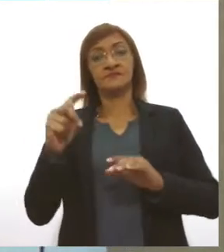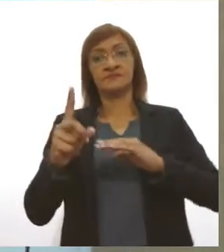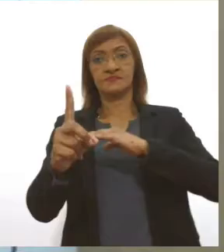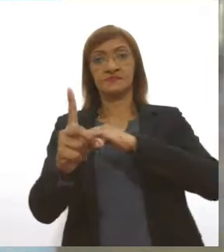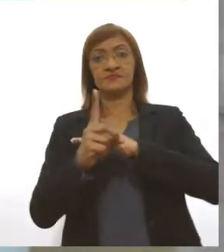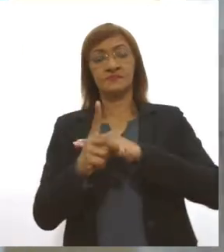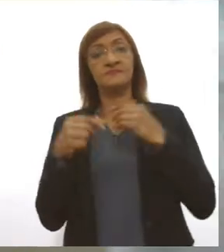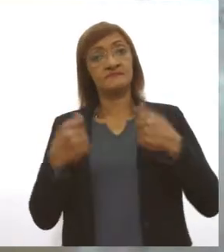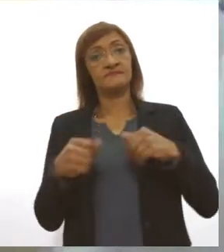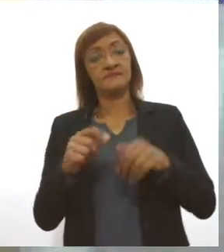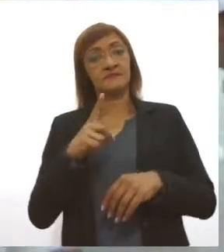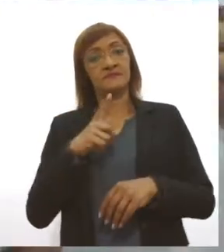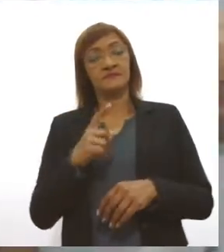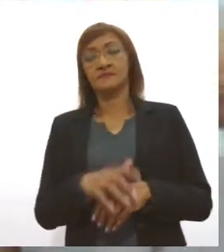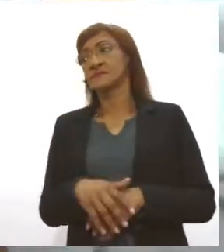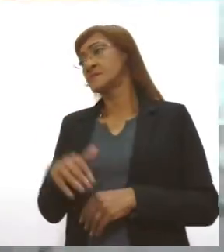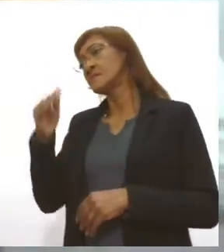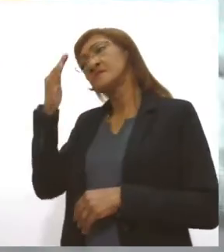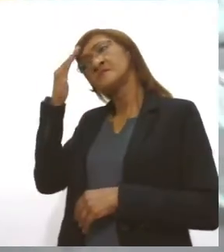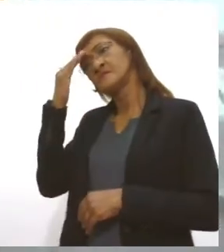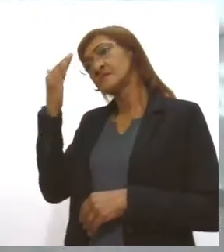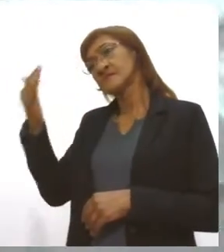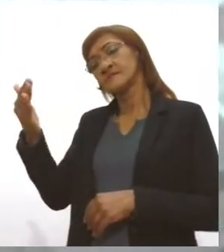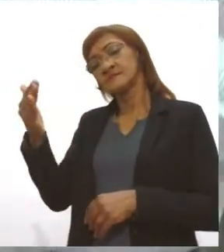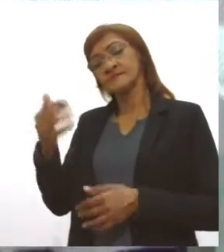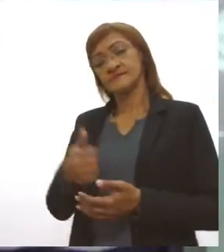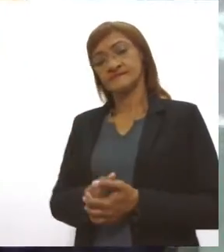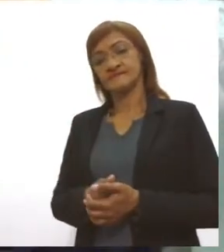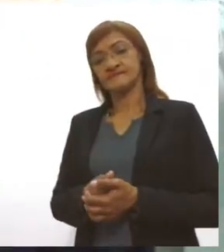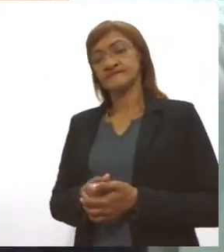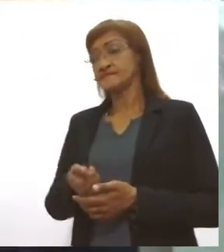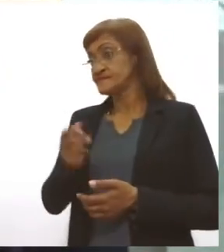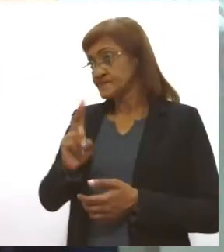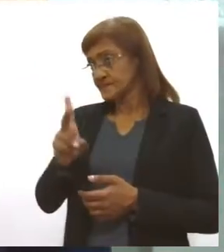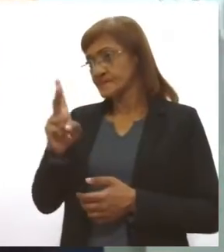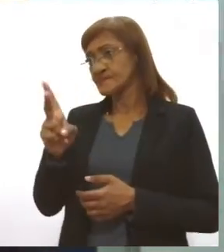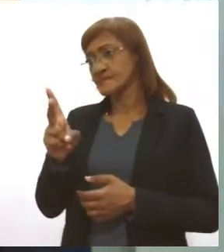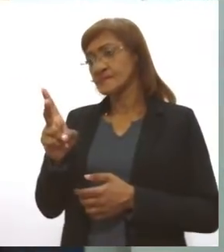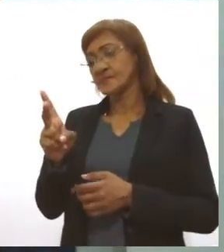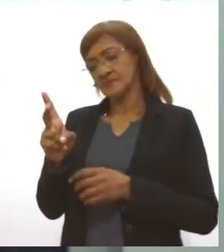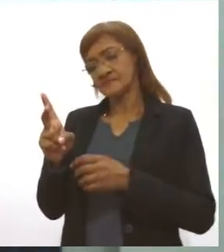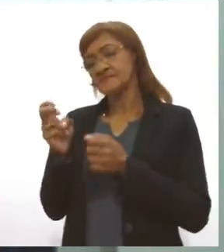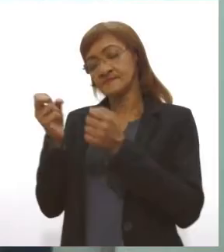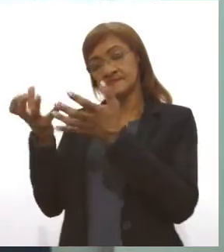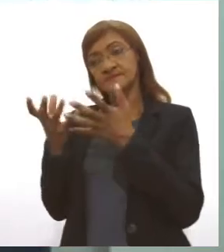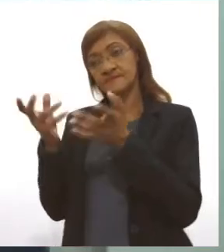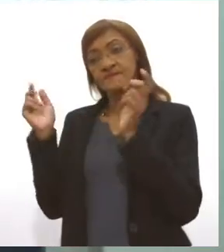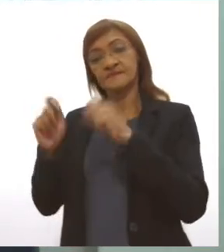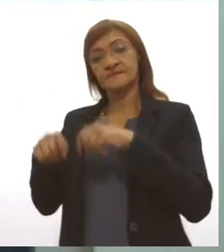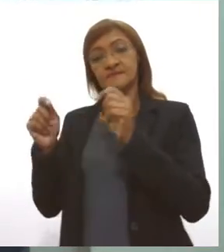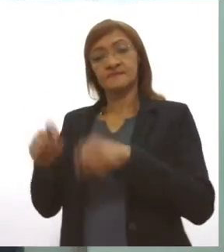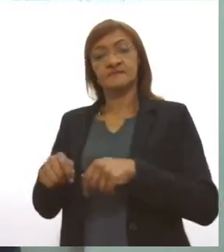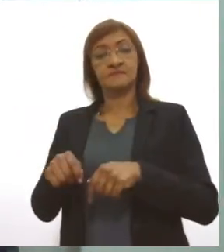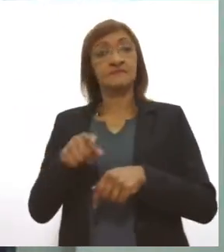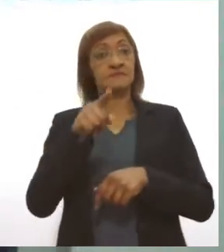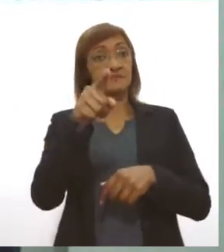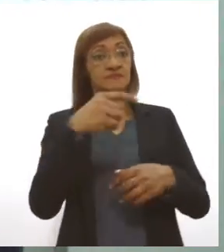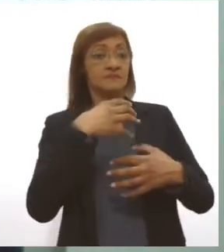online. Jéssica, muito obrigado e sempre que possível, obviamente, sempre que alguém se sentir